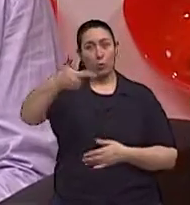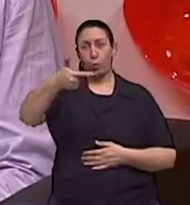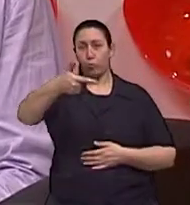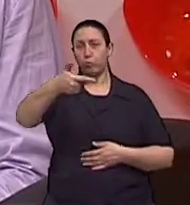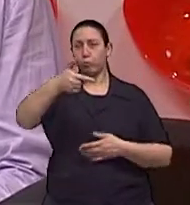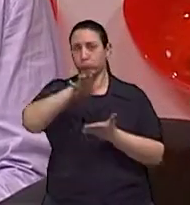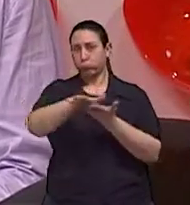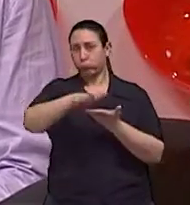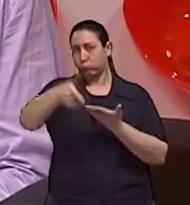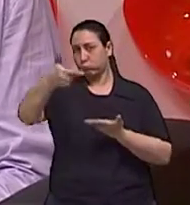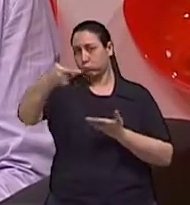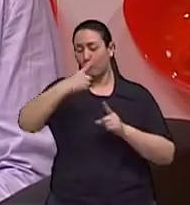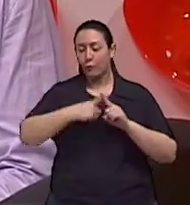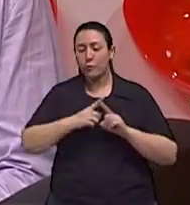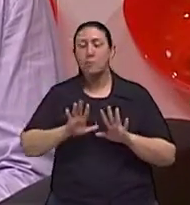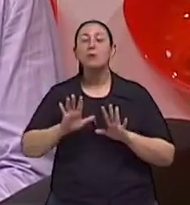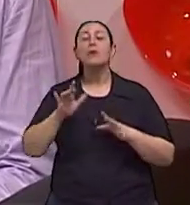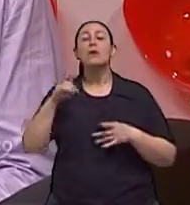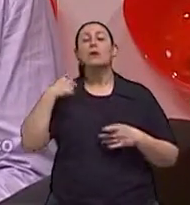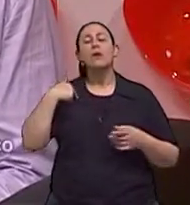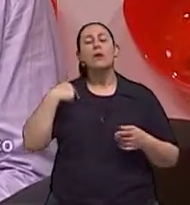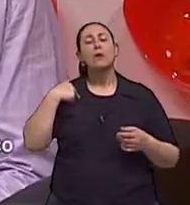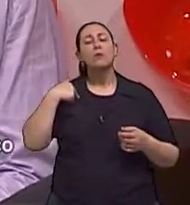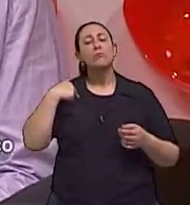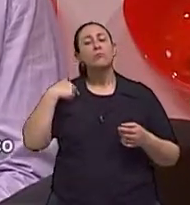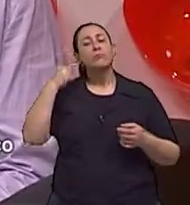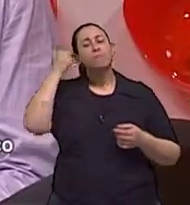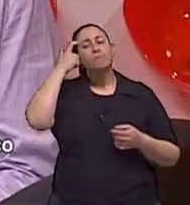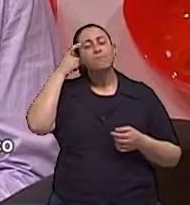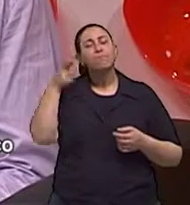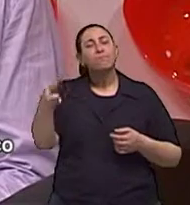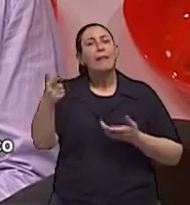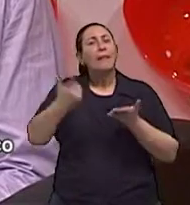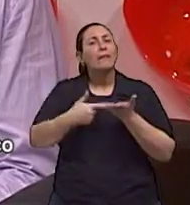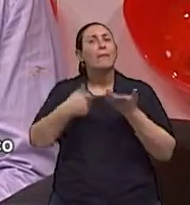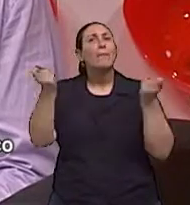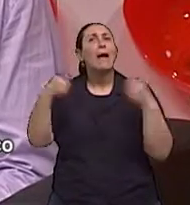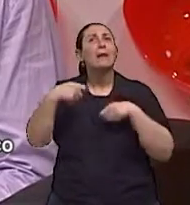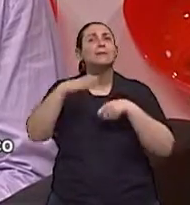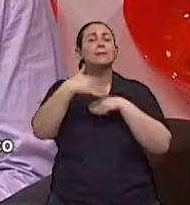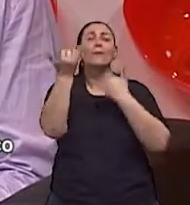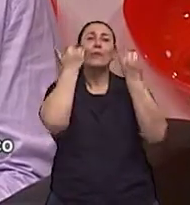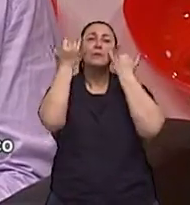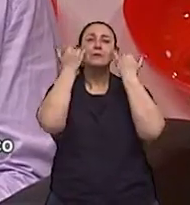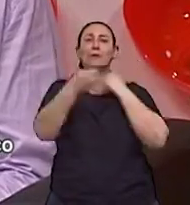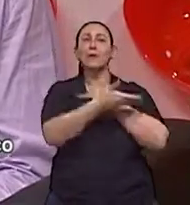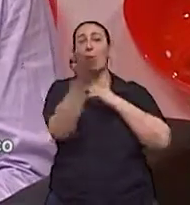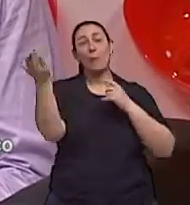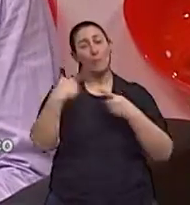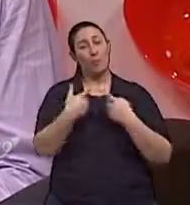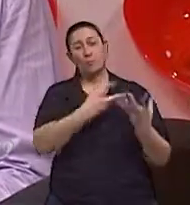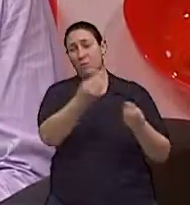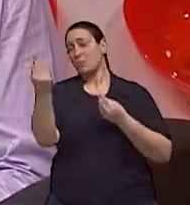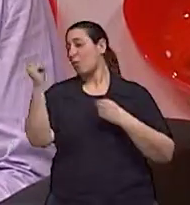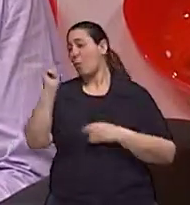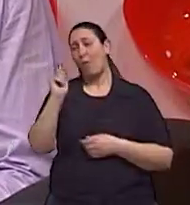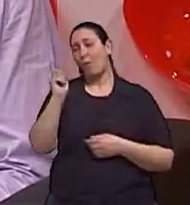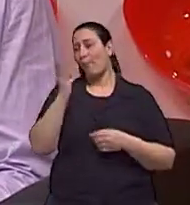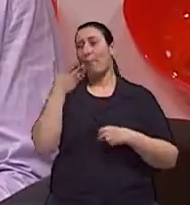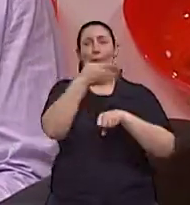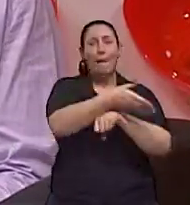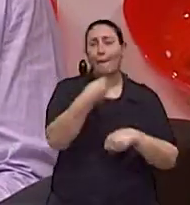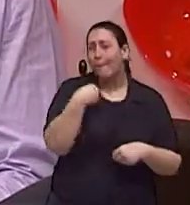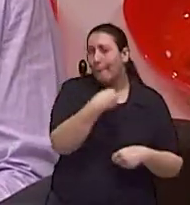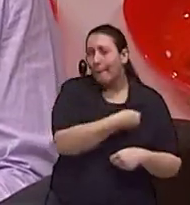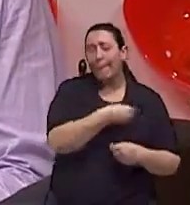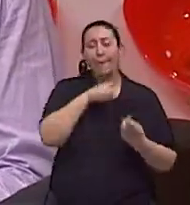foi justamente a ideia de poder tornar mais acessível porque nem todo mundo consegue chegar a um consultório nem todo mundo consegue ter